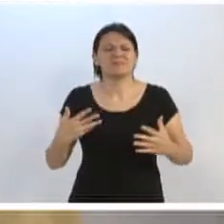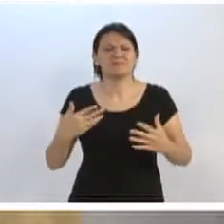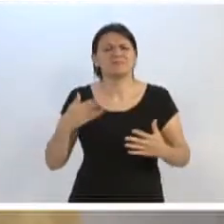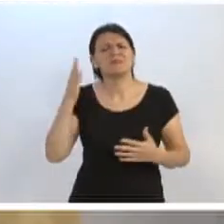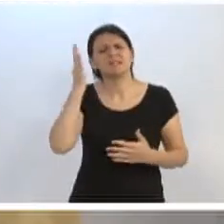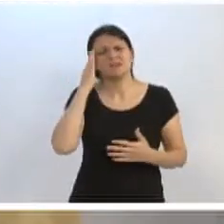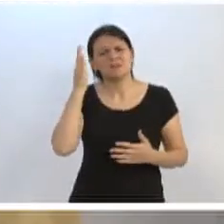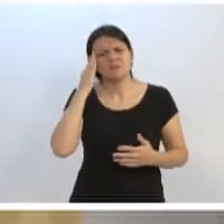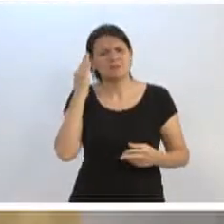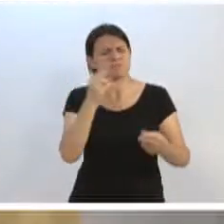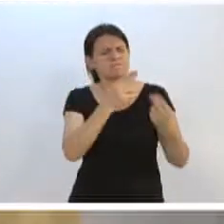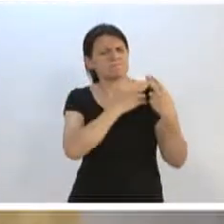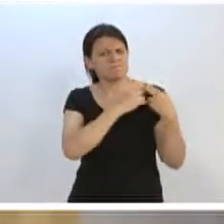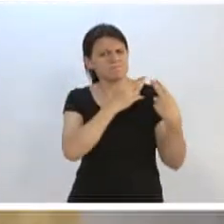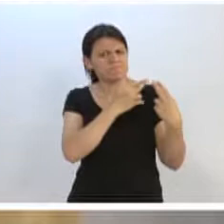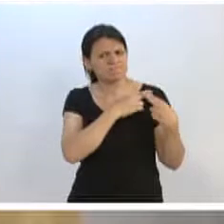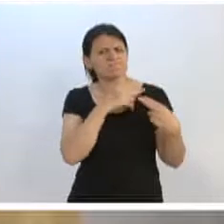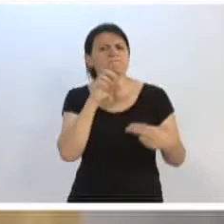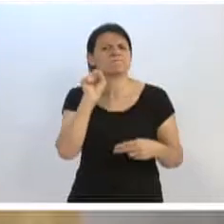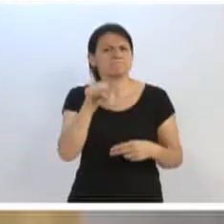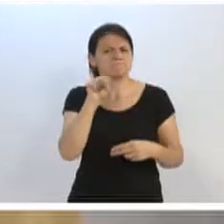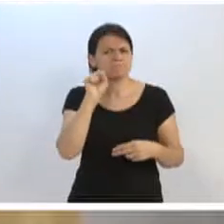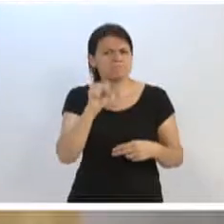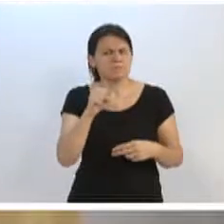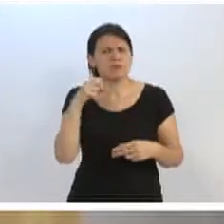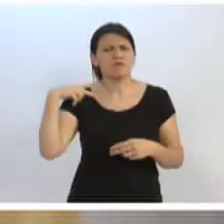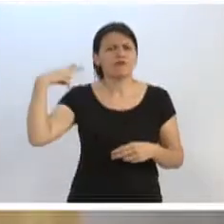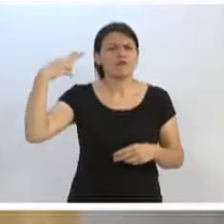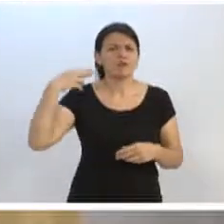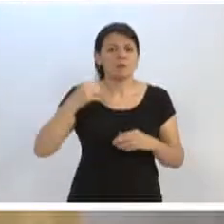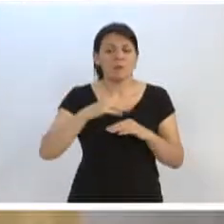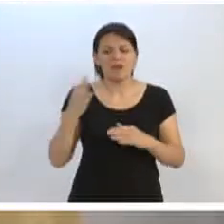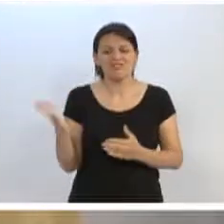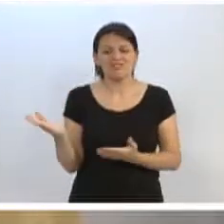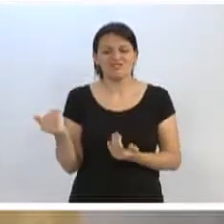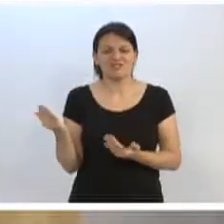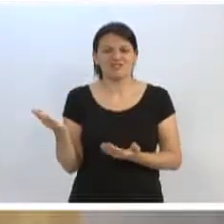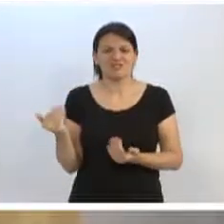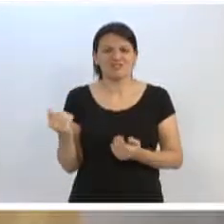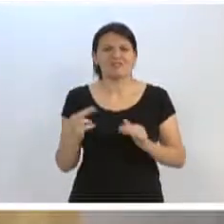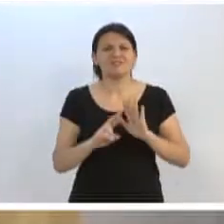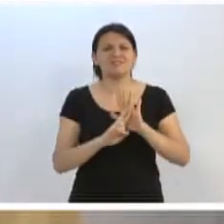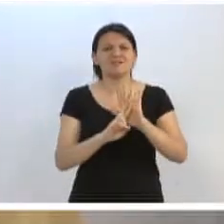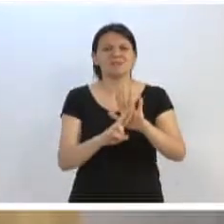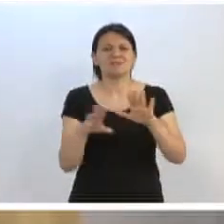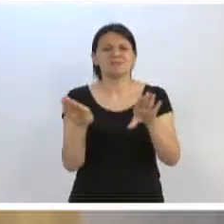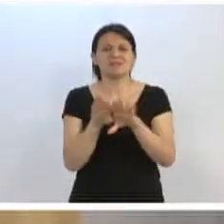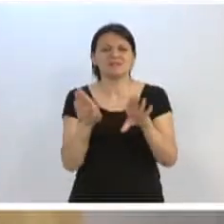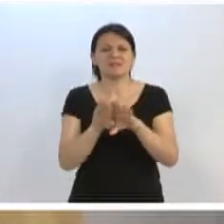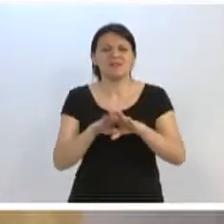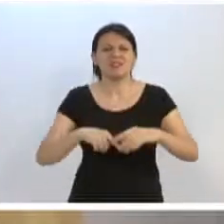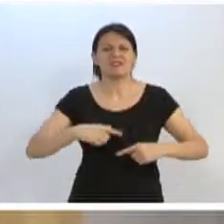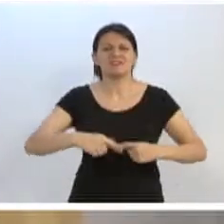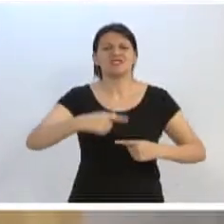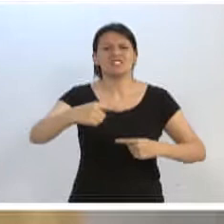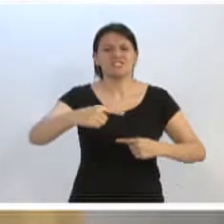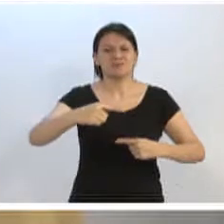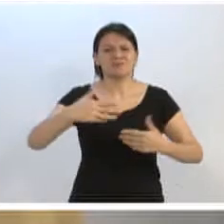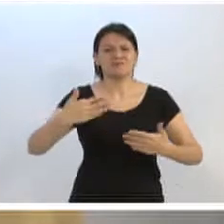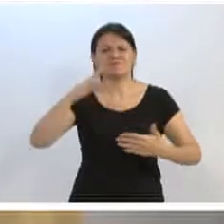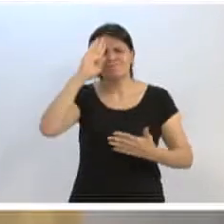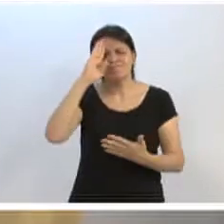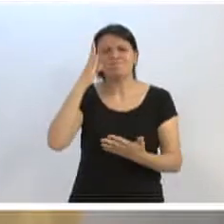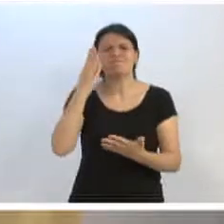várias responsabilidades. Responsabilidade de ser o vereador mais jovem dessa casa, de representar também uma geração que está lá fora, que